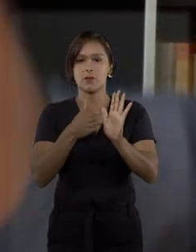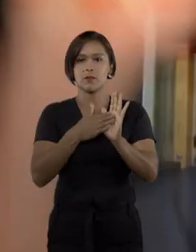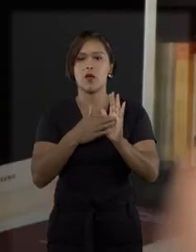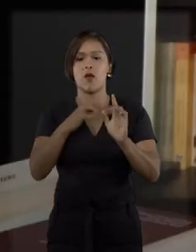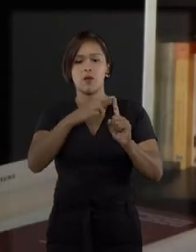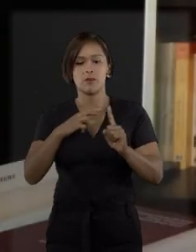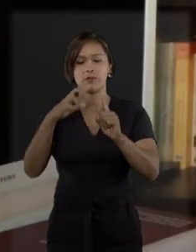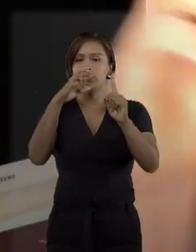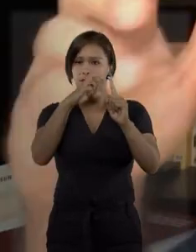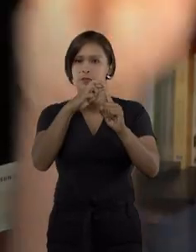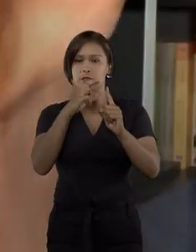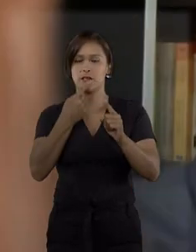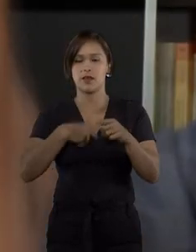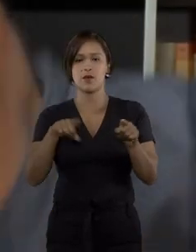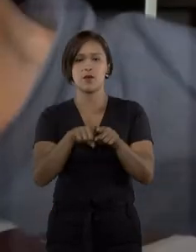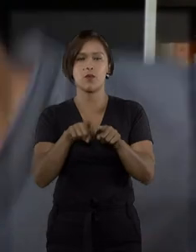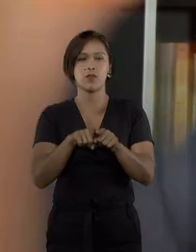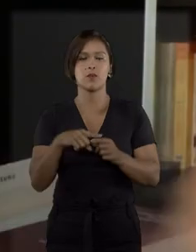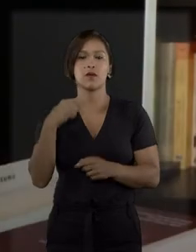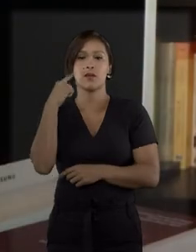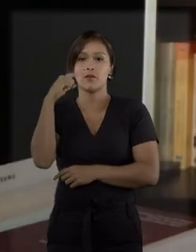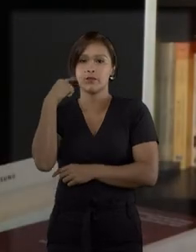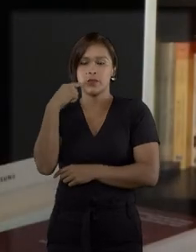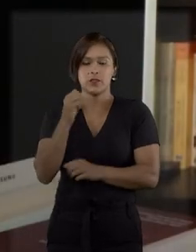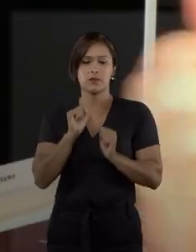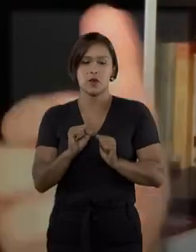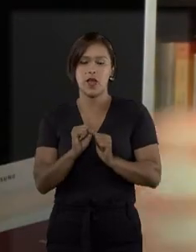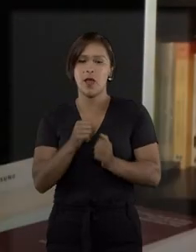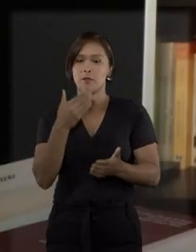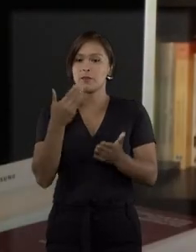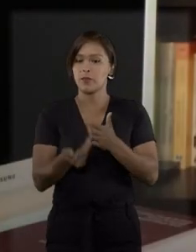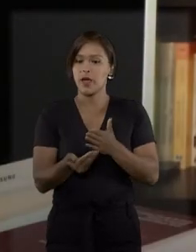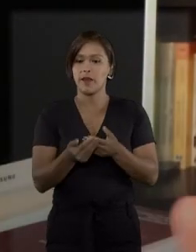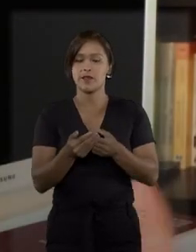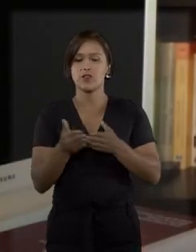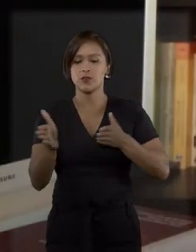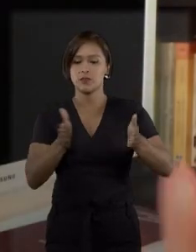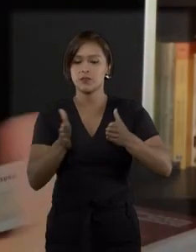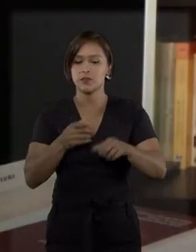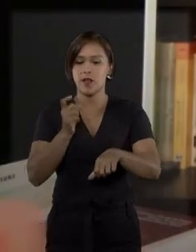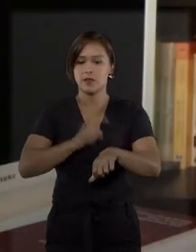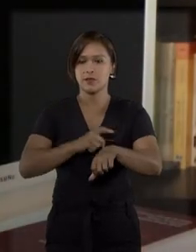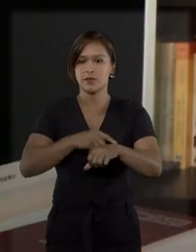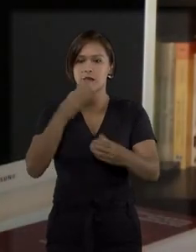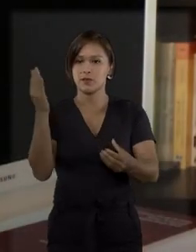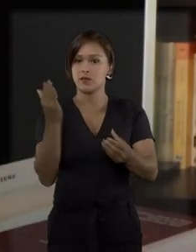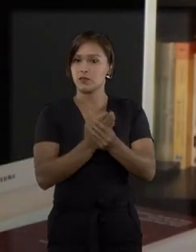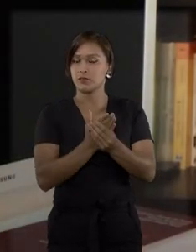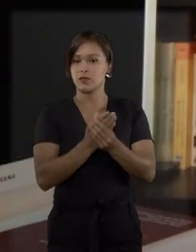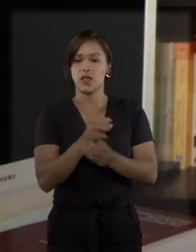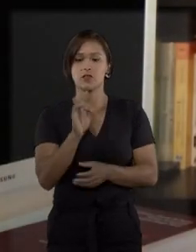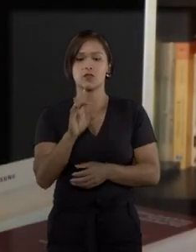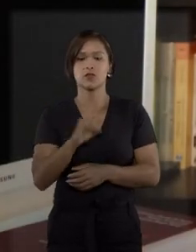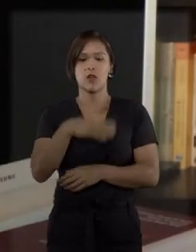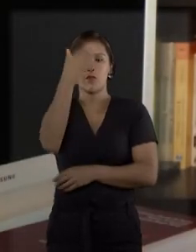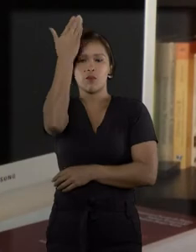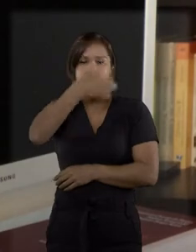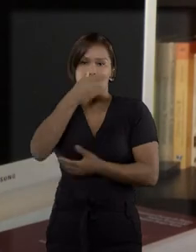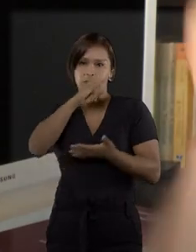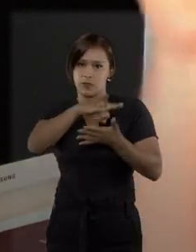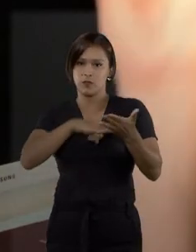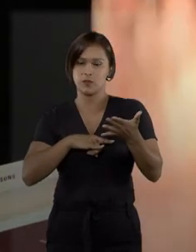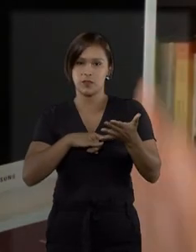caso de um advogado que perde um prazo para recurso, nesse caso bastaria uma prova documental. Enfim,